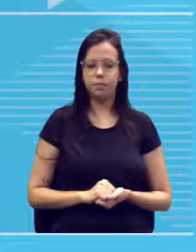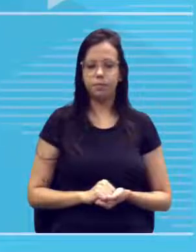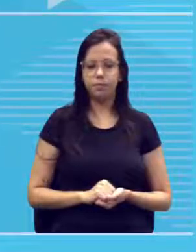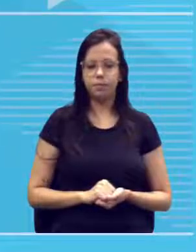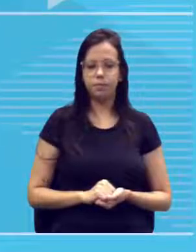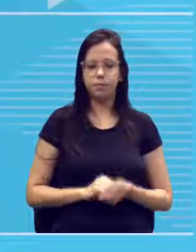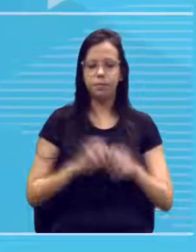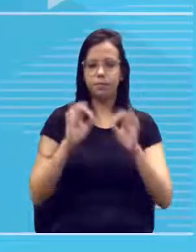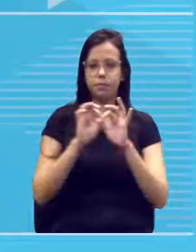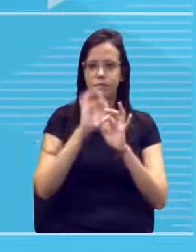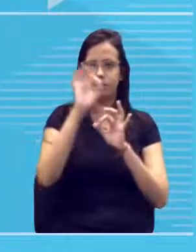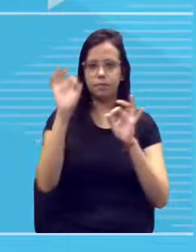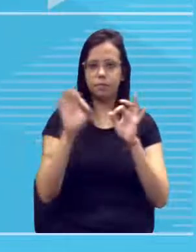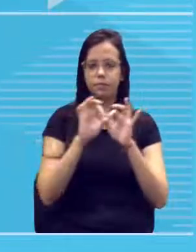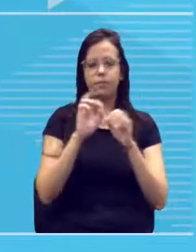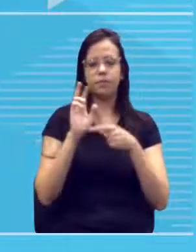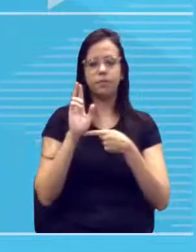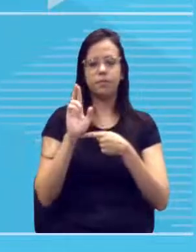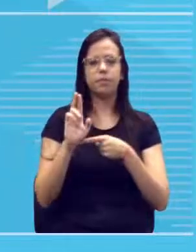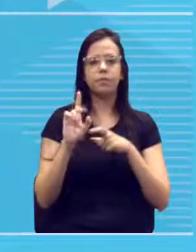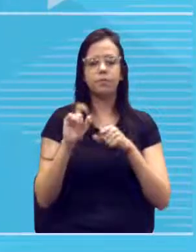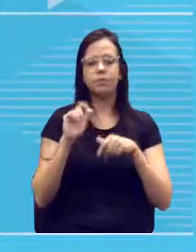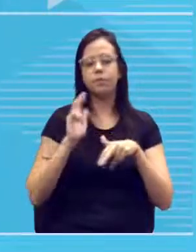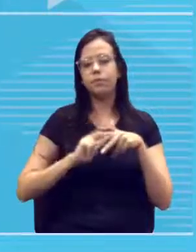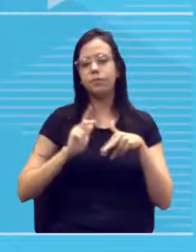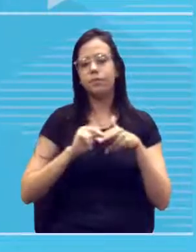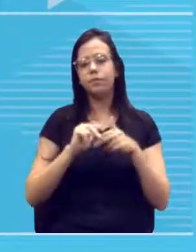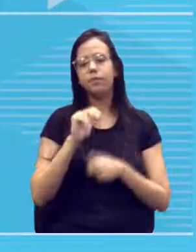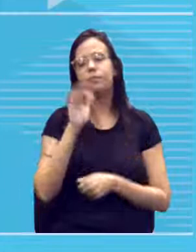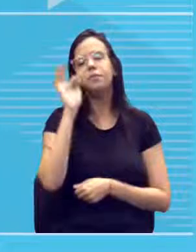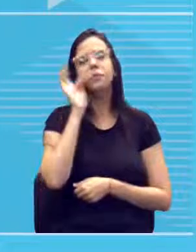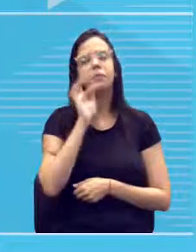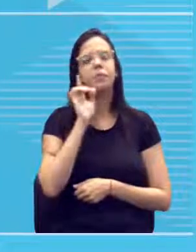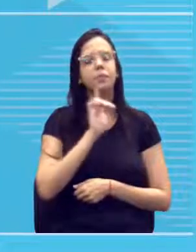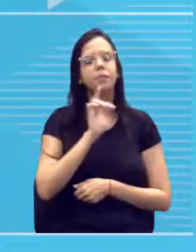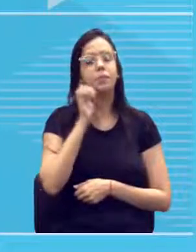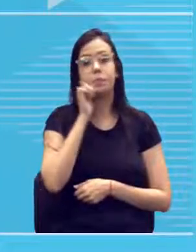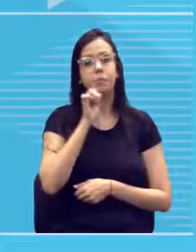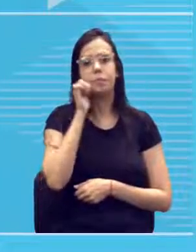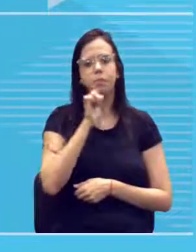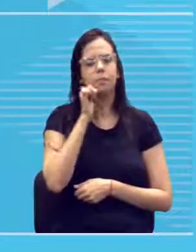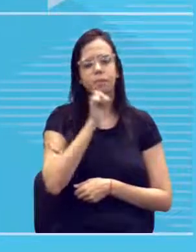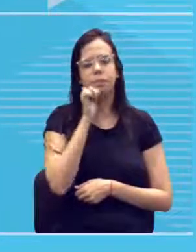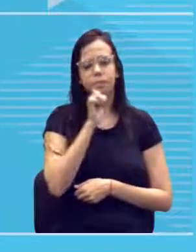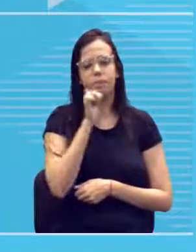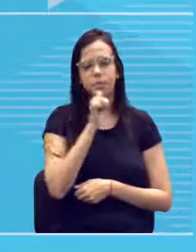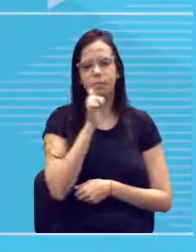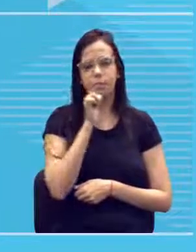E o círculo representa o sexo feminino.